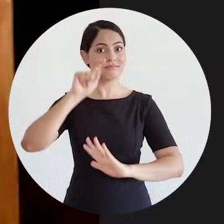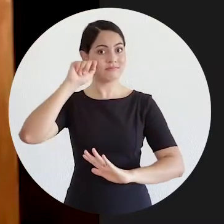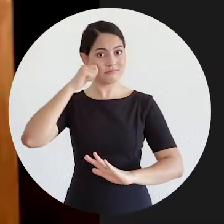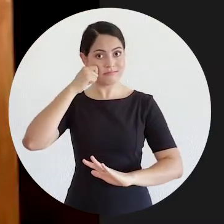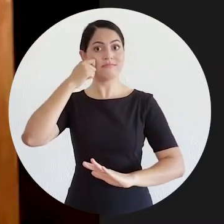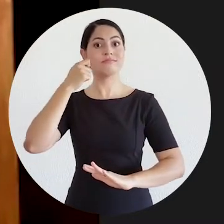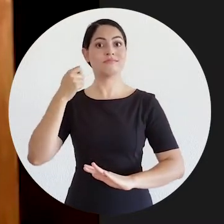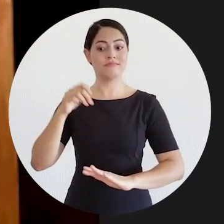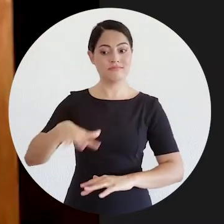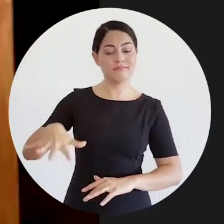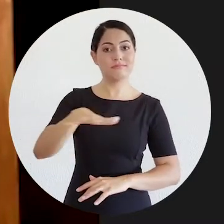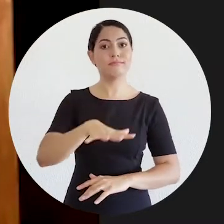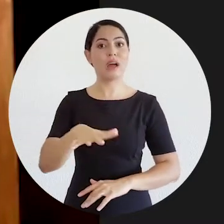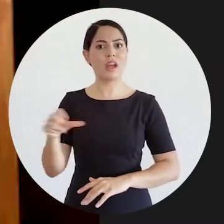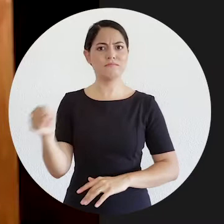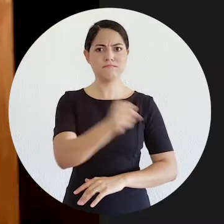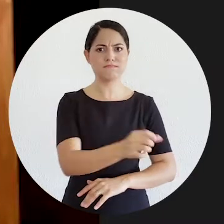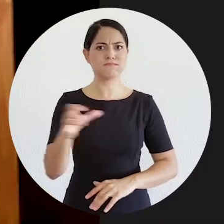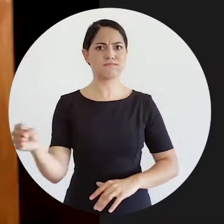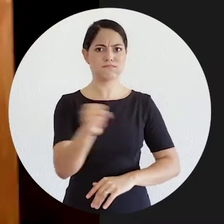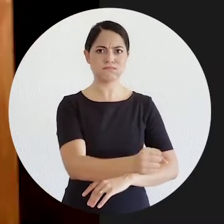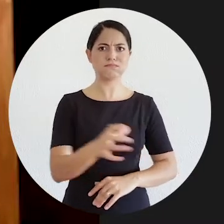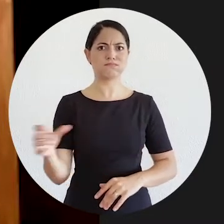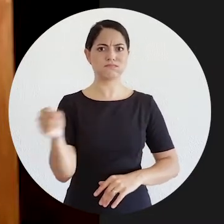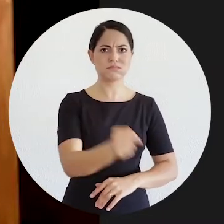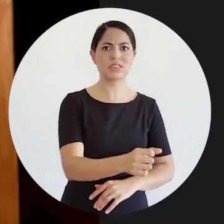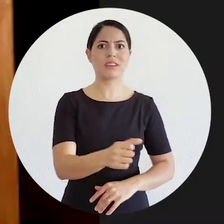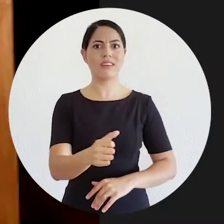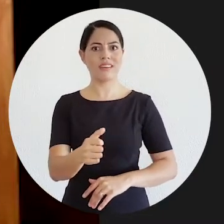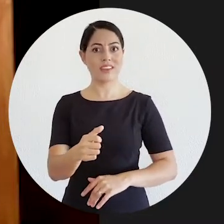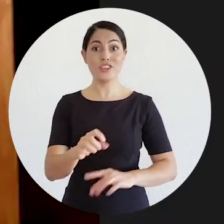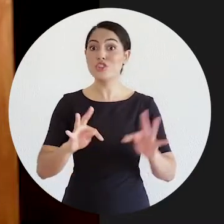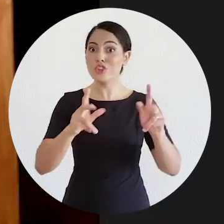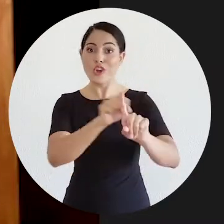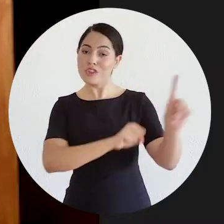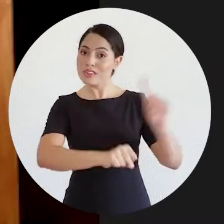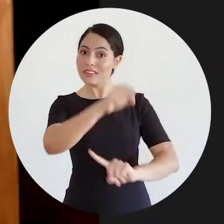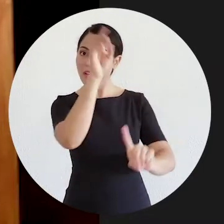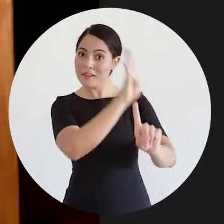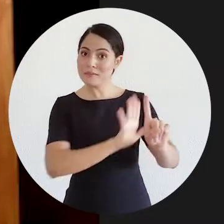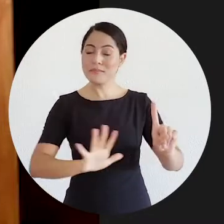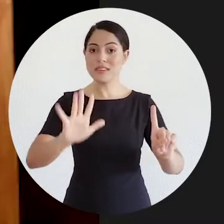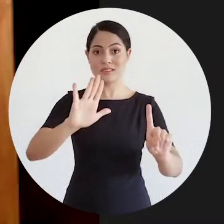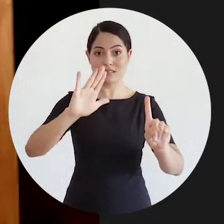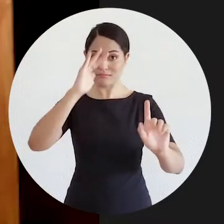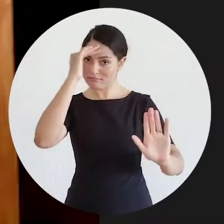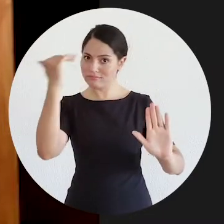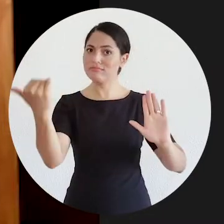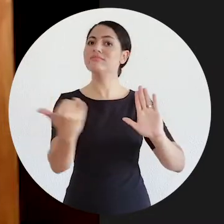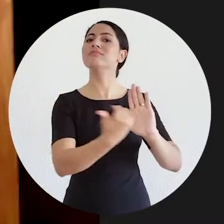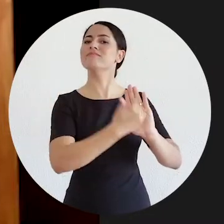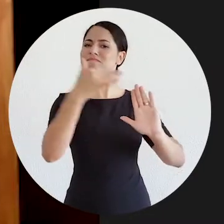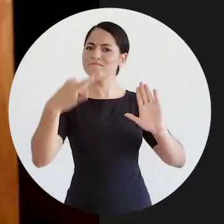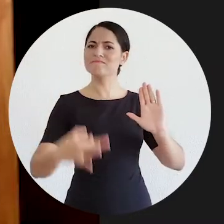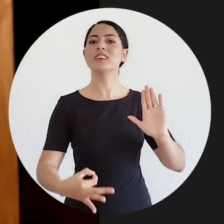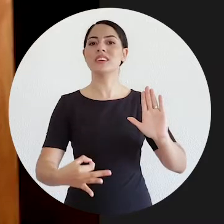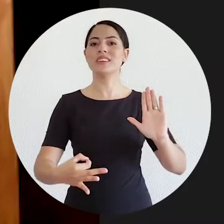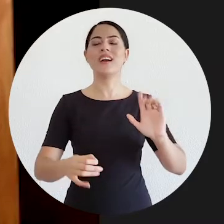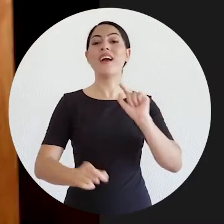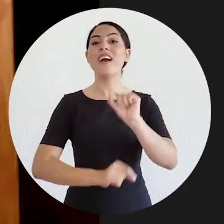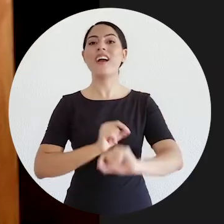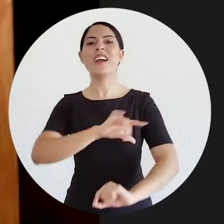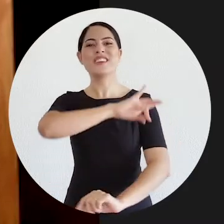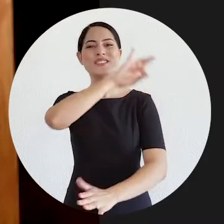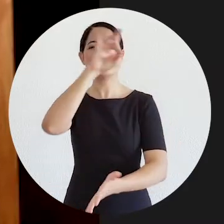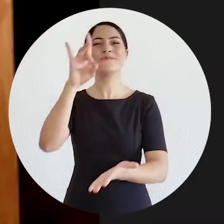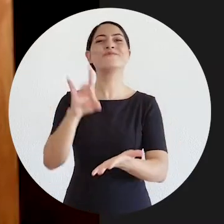recepcionando uma demanda do segmento negro e de toda a sociedade brasileira, ele demonstra que ele está